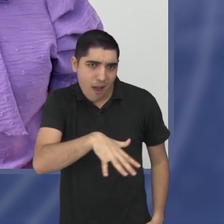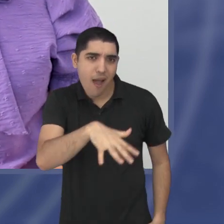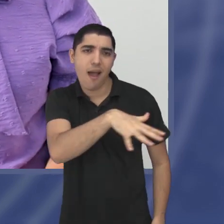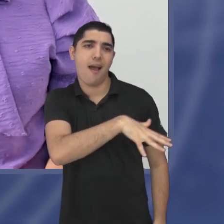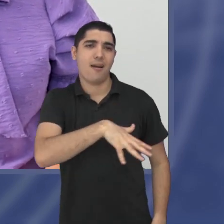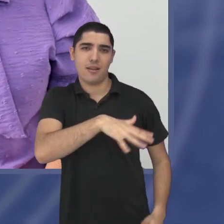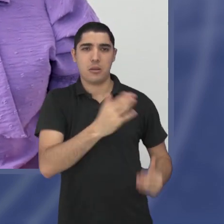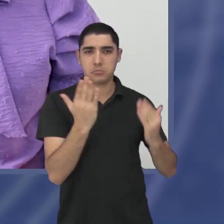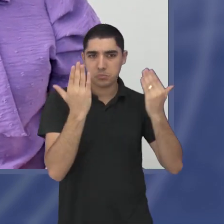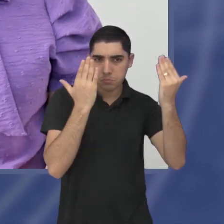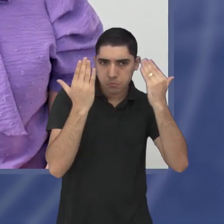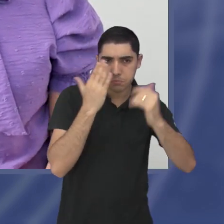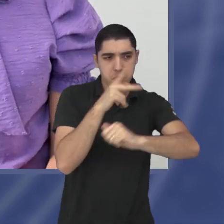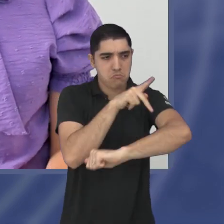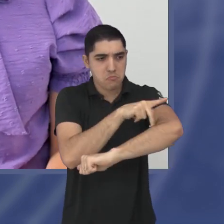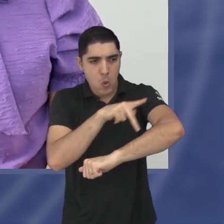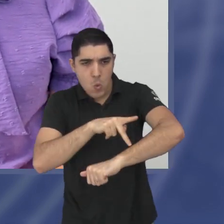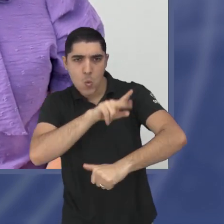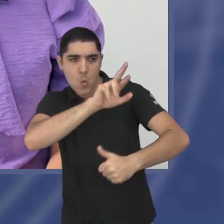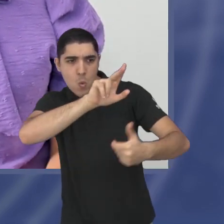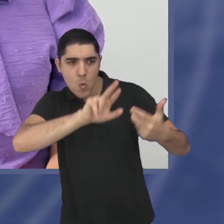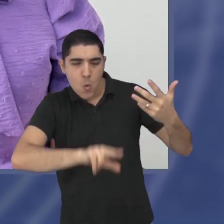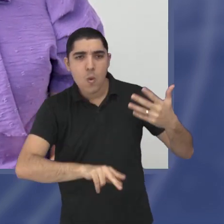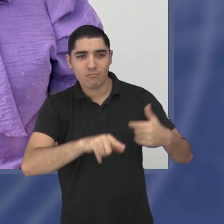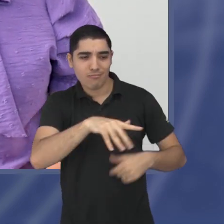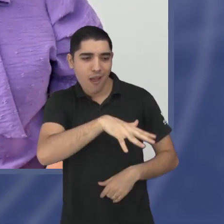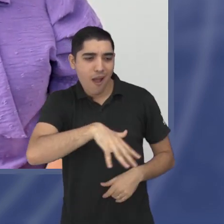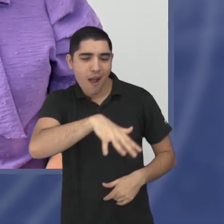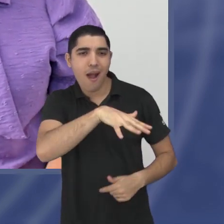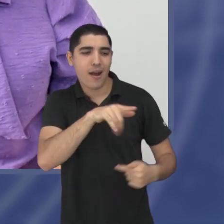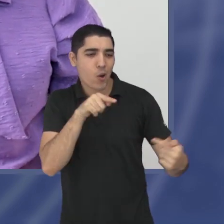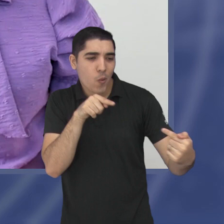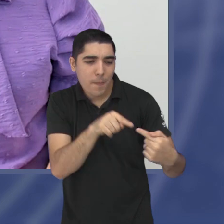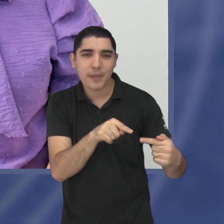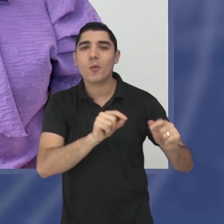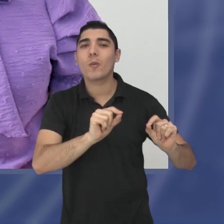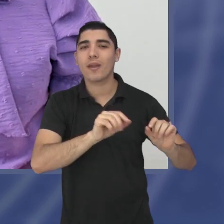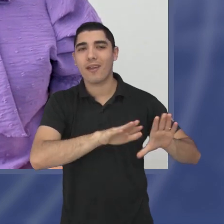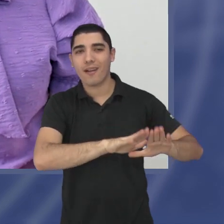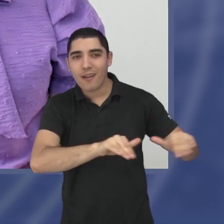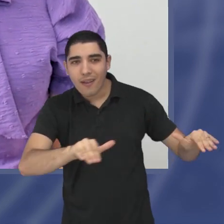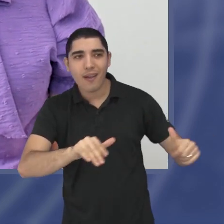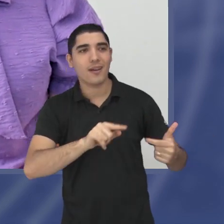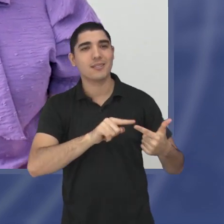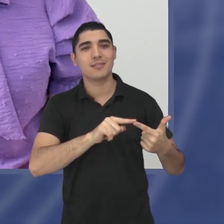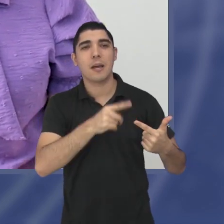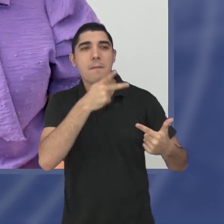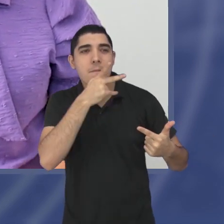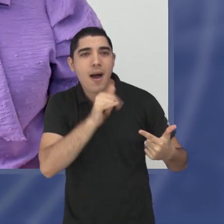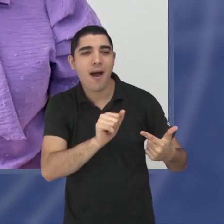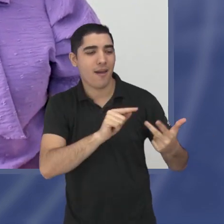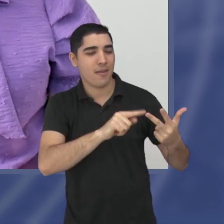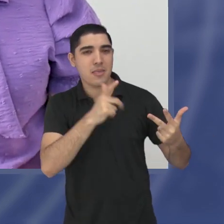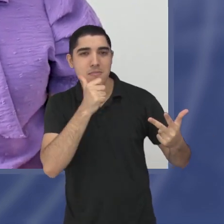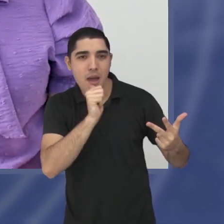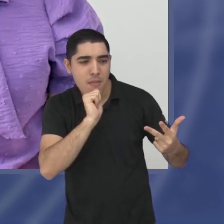bastante também nesse ciclo, nesse nicho crianças, crianças, pai, mãe, né, de família,